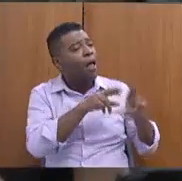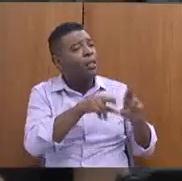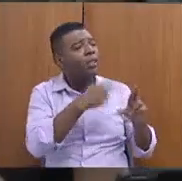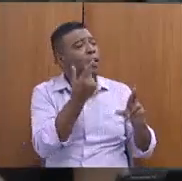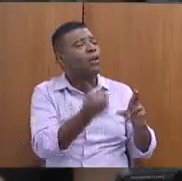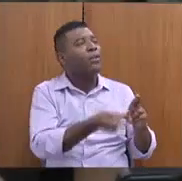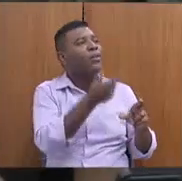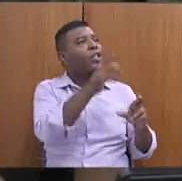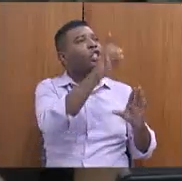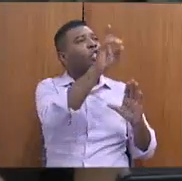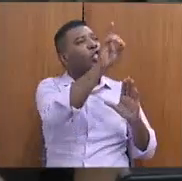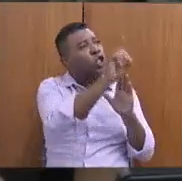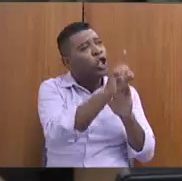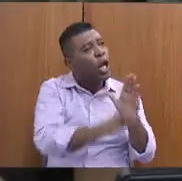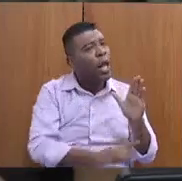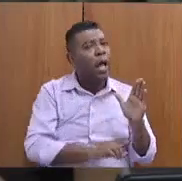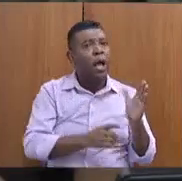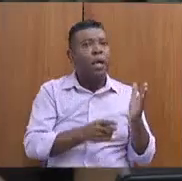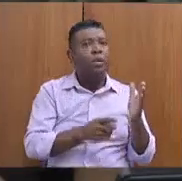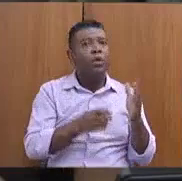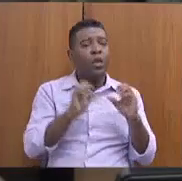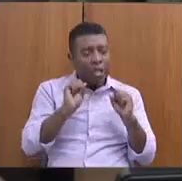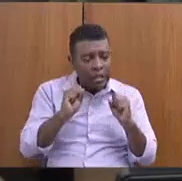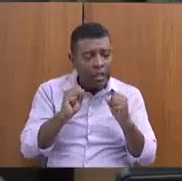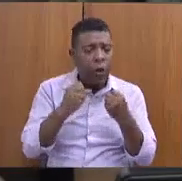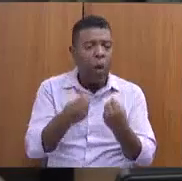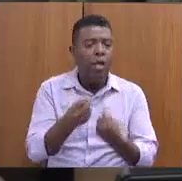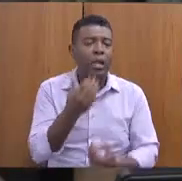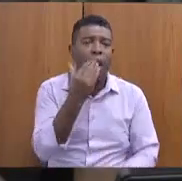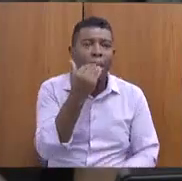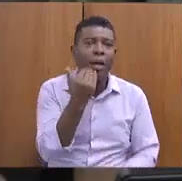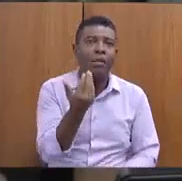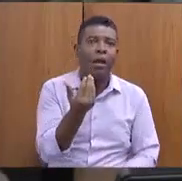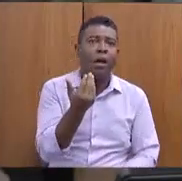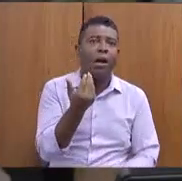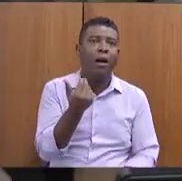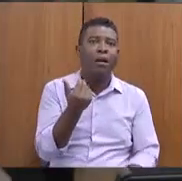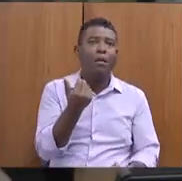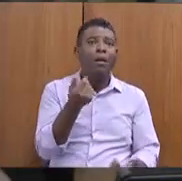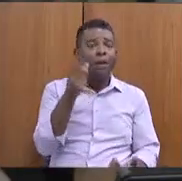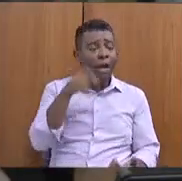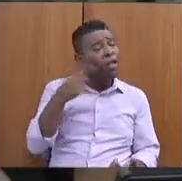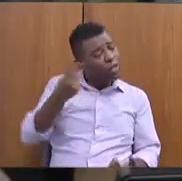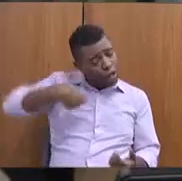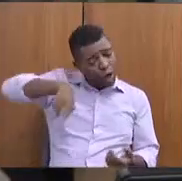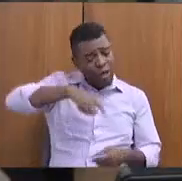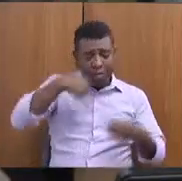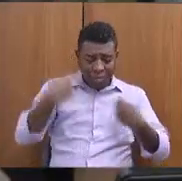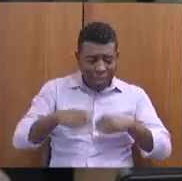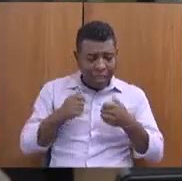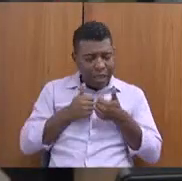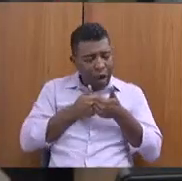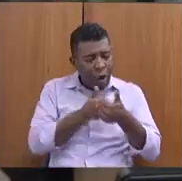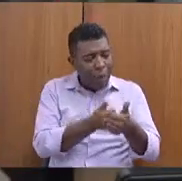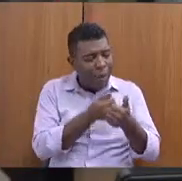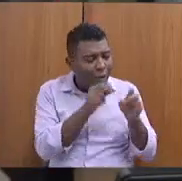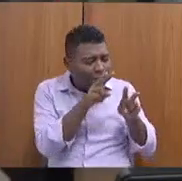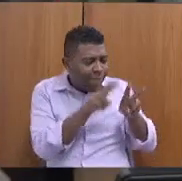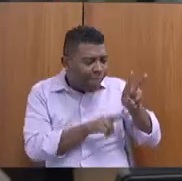acesso à água e segurança alimentar, que a gente consiga acompanhar as ações a partir desse diagnóstico.